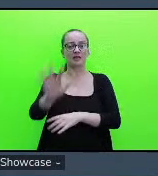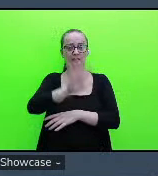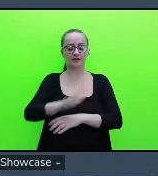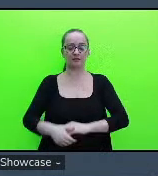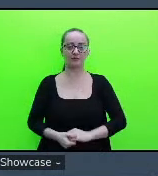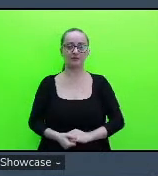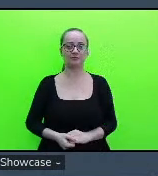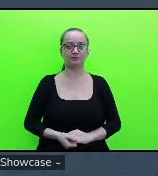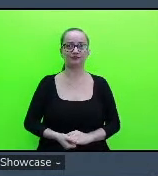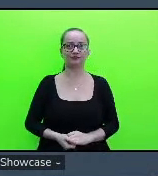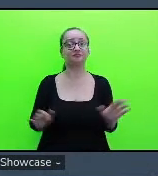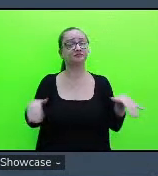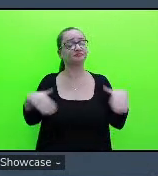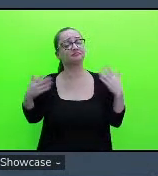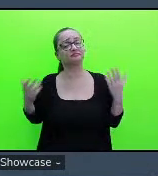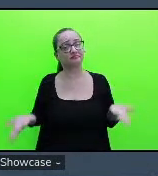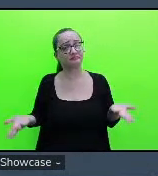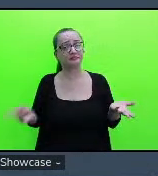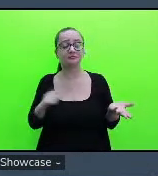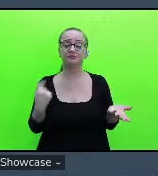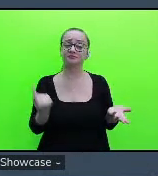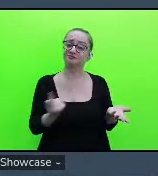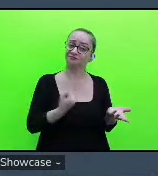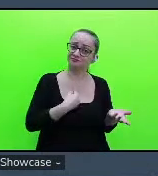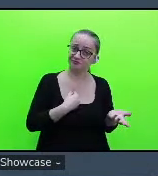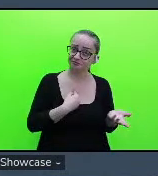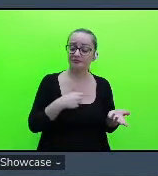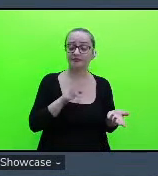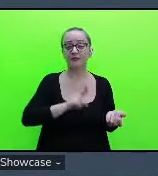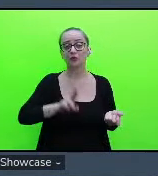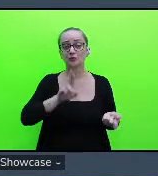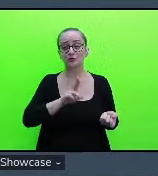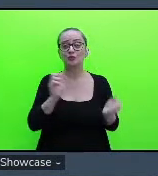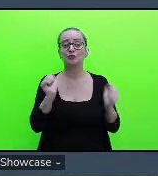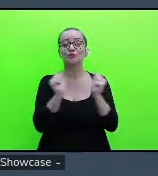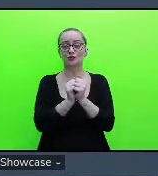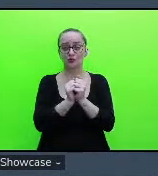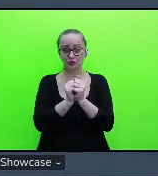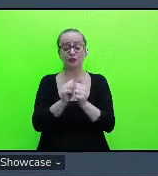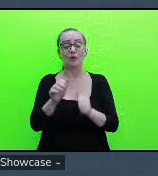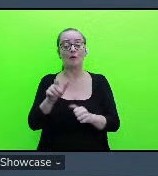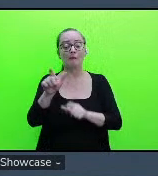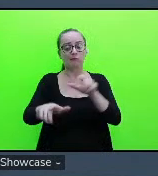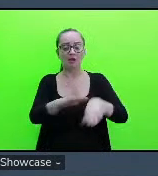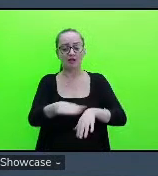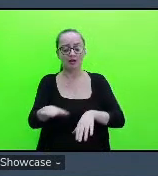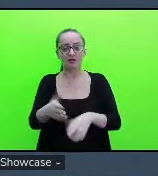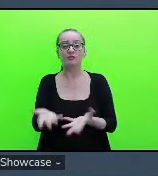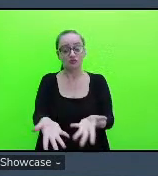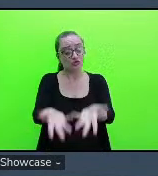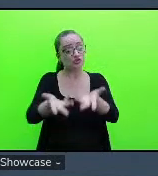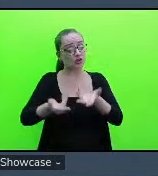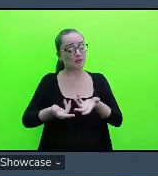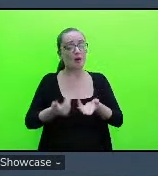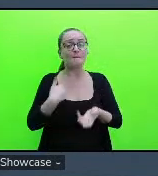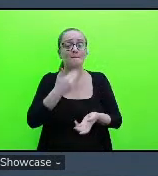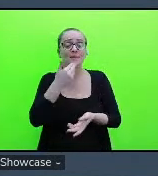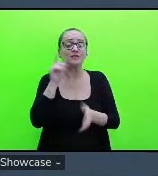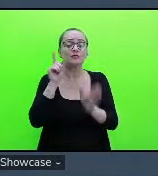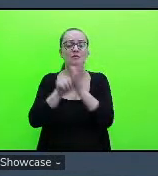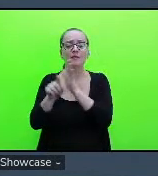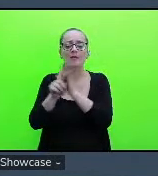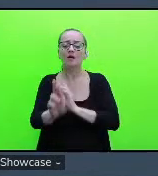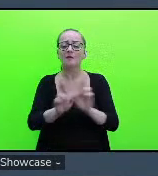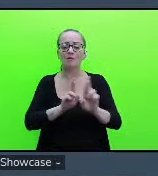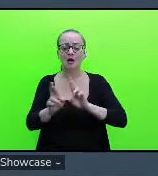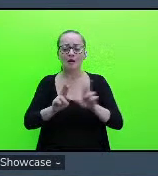Então, né, a gente utilizou com eles, né, eles foram convidados para responder um formulário do Google